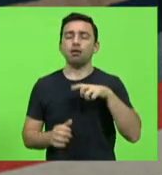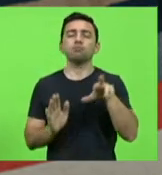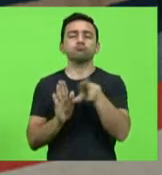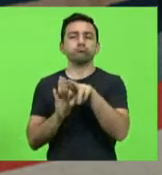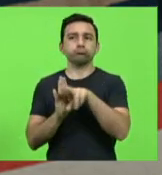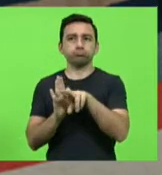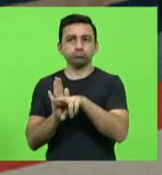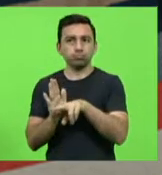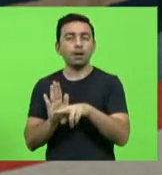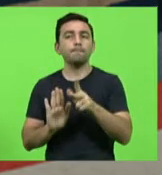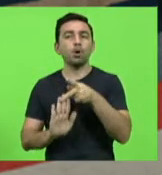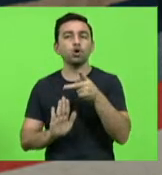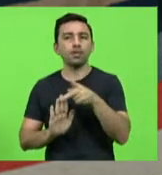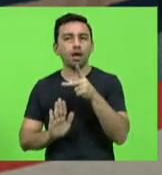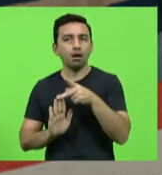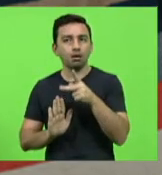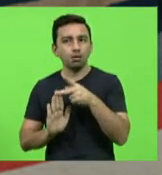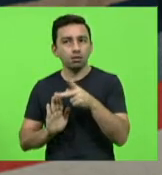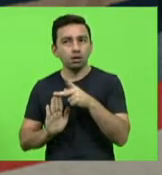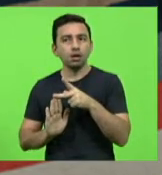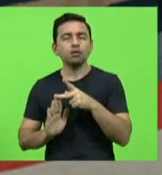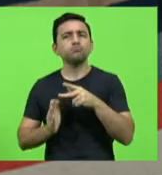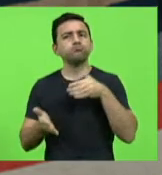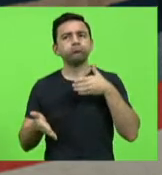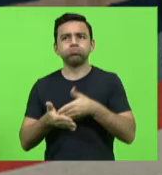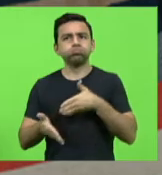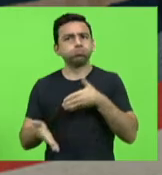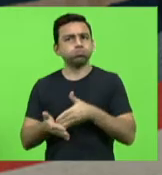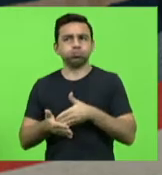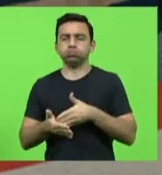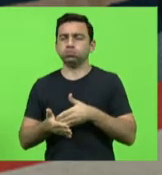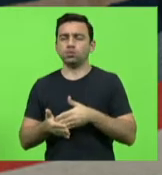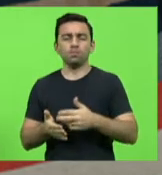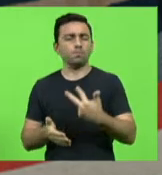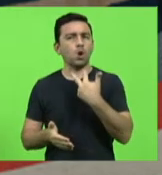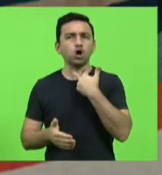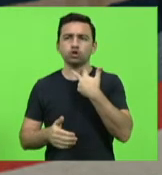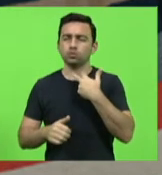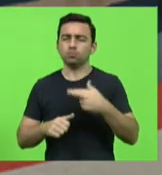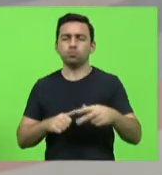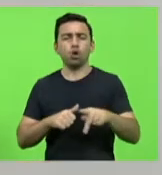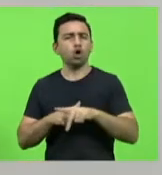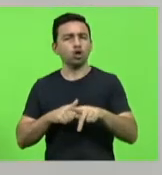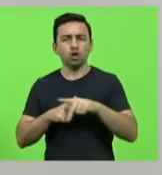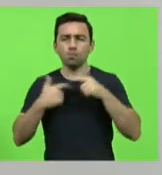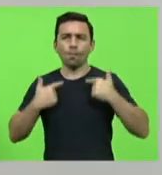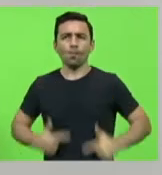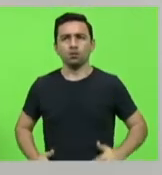portaria que impede o uso de pronome neutro. e Santa Catarina